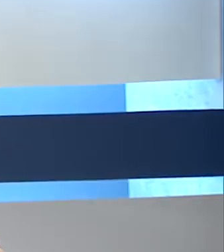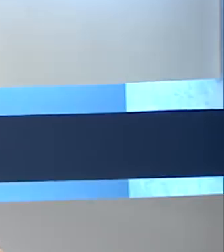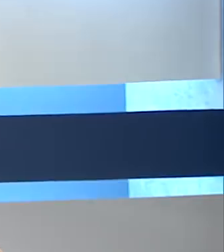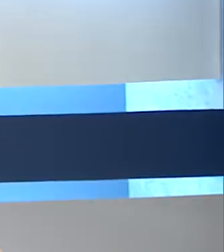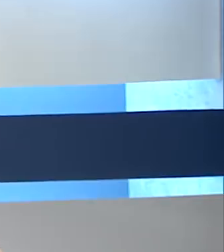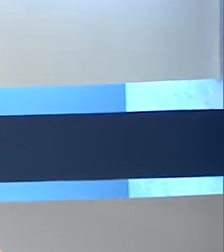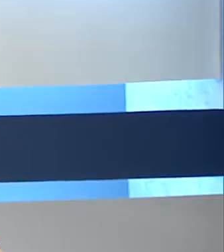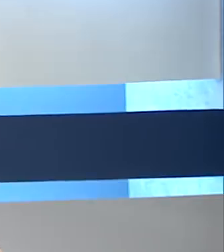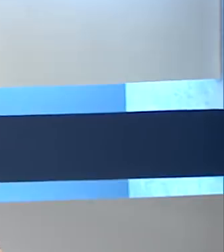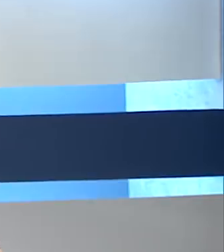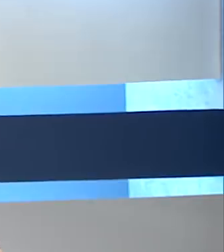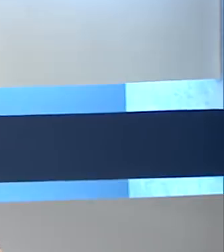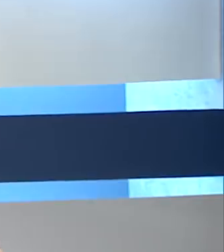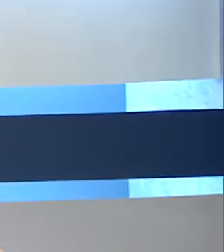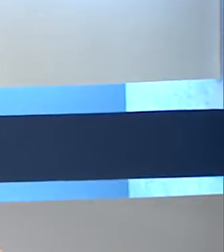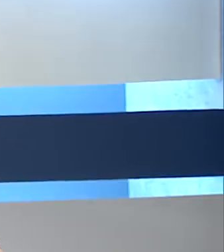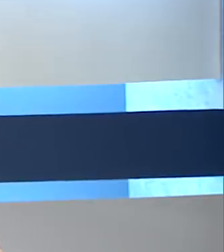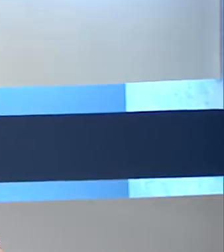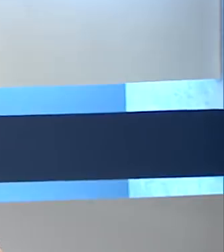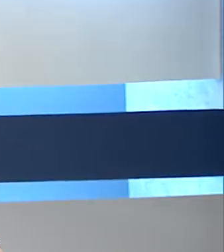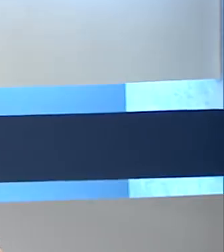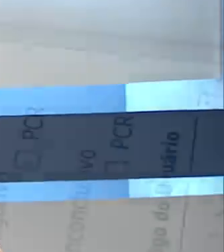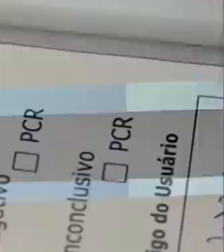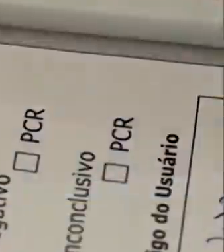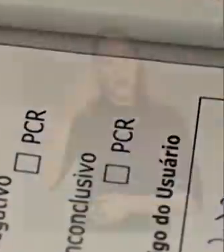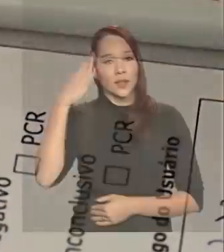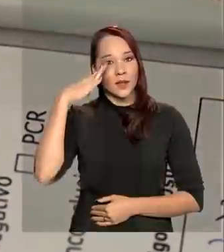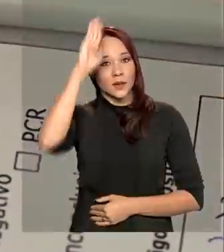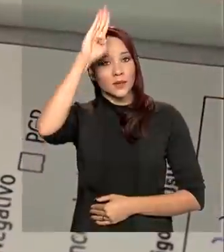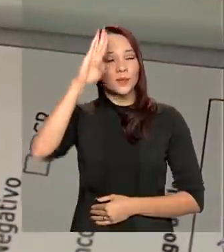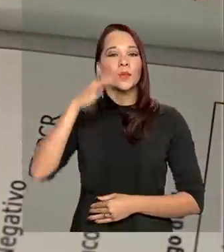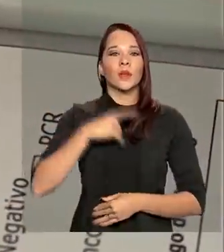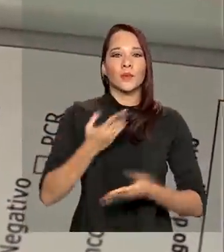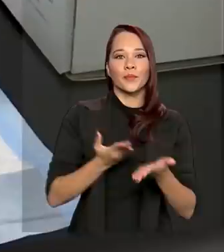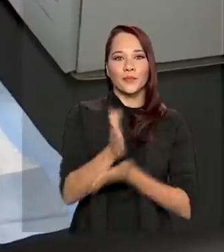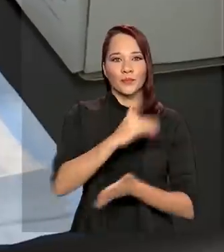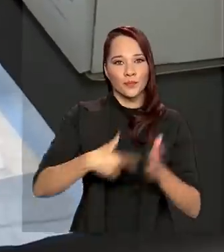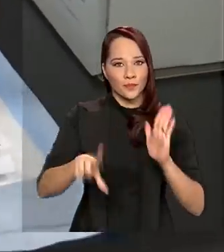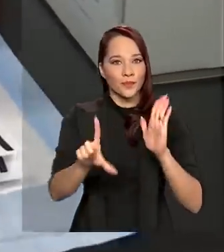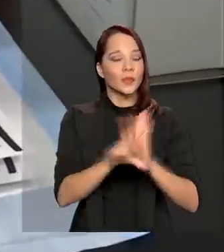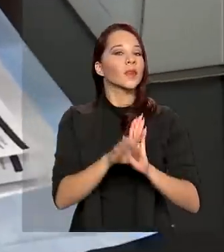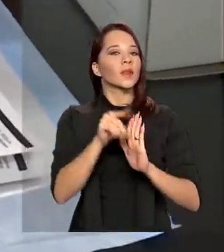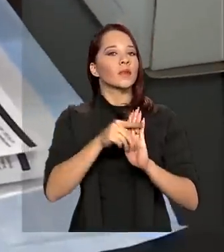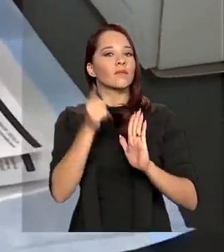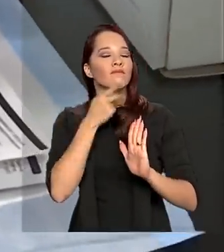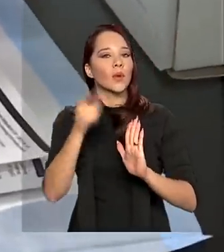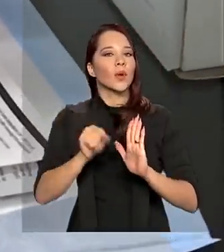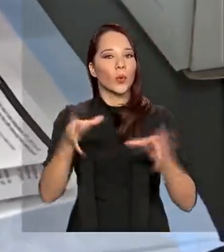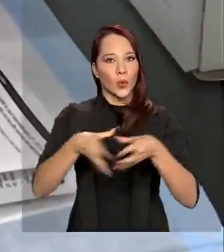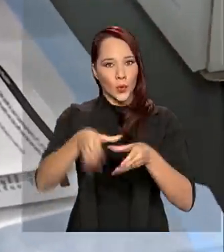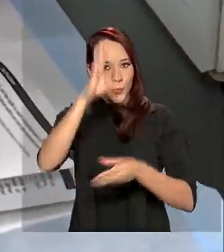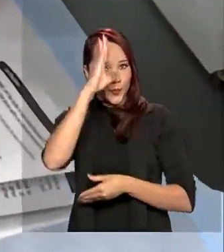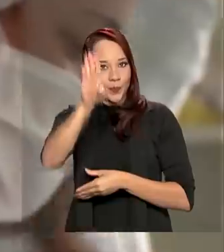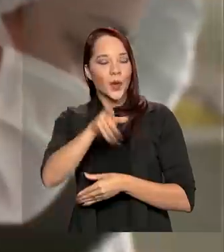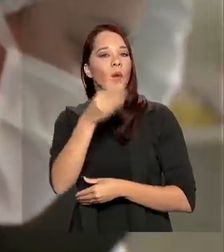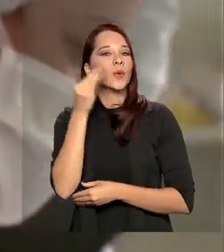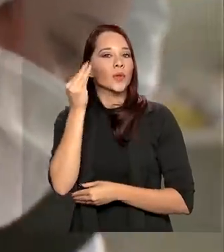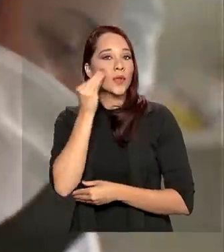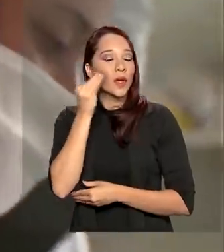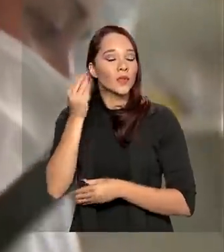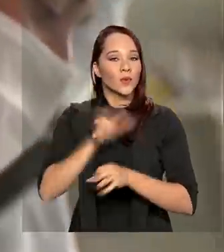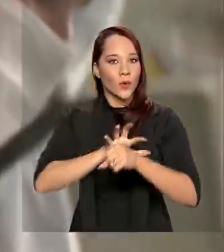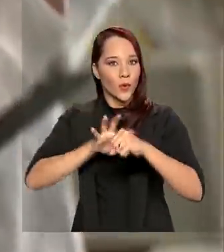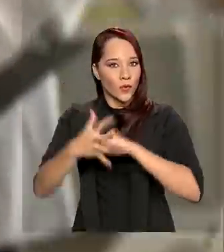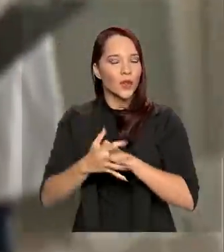Olá, bom dia. Presidente Jair Bolsonaro sanciona a lei que determina prioridade nos testes da Covid